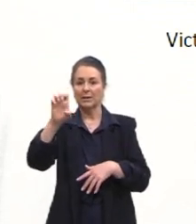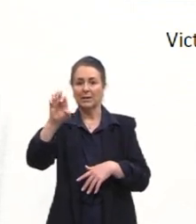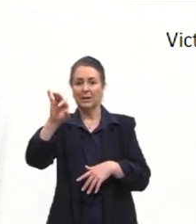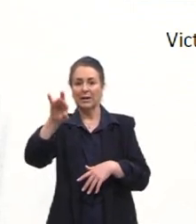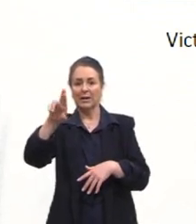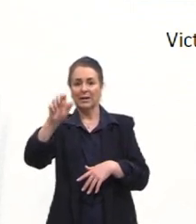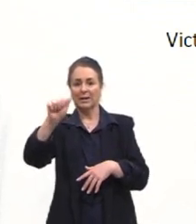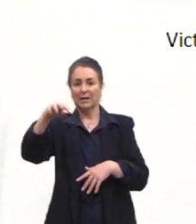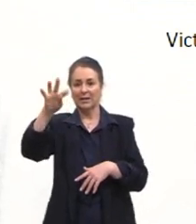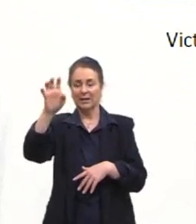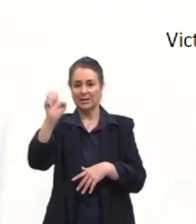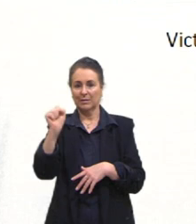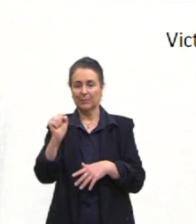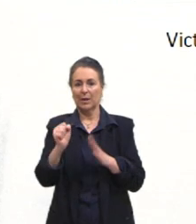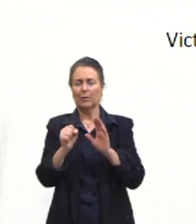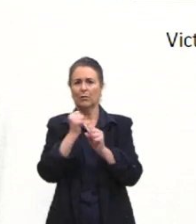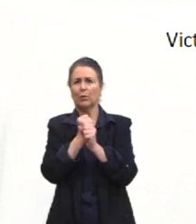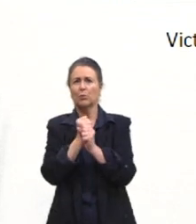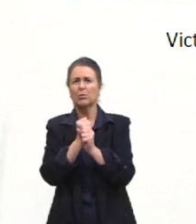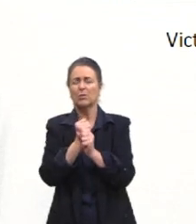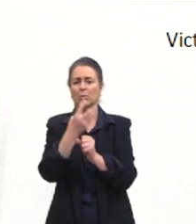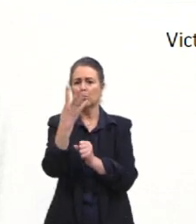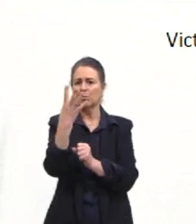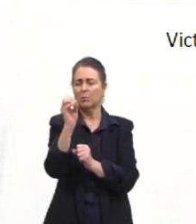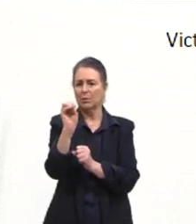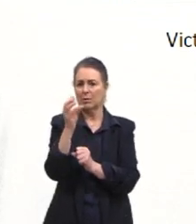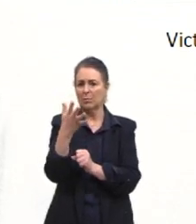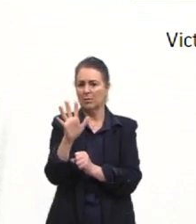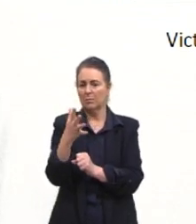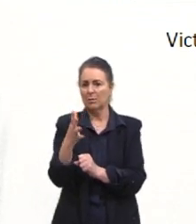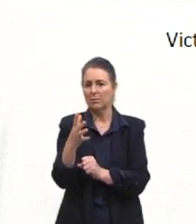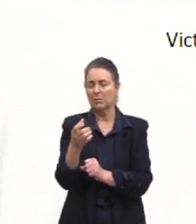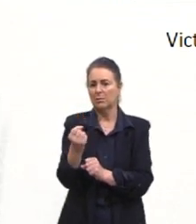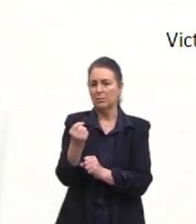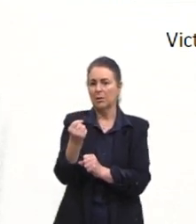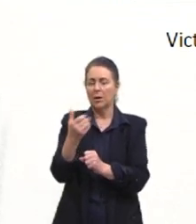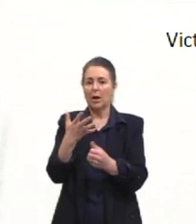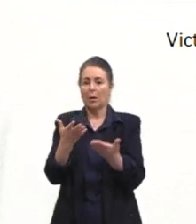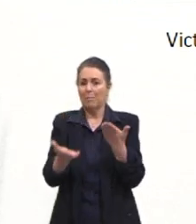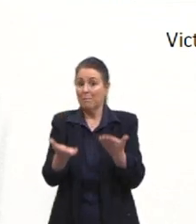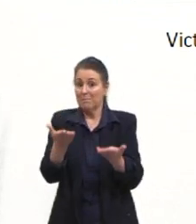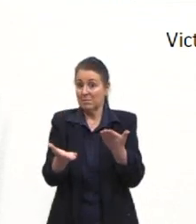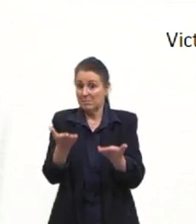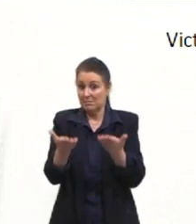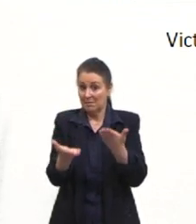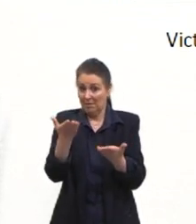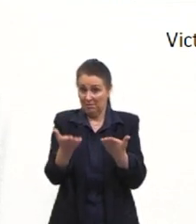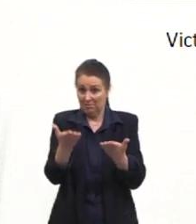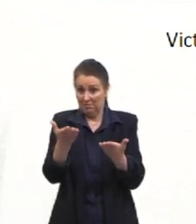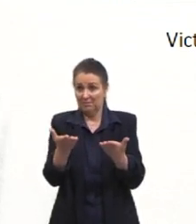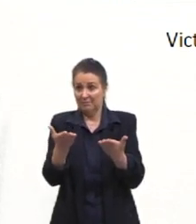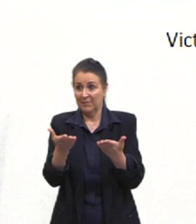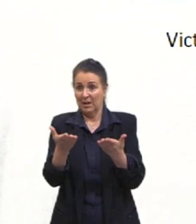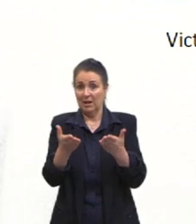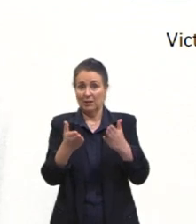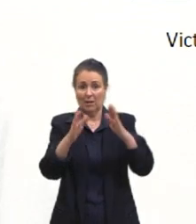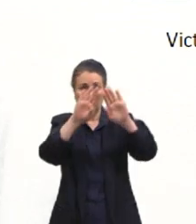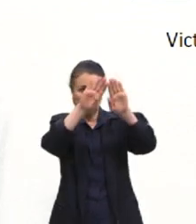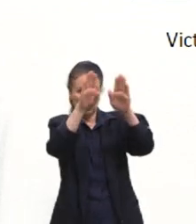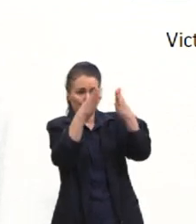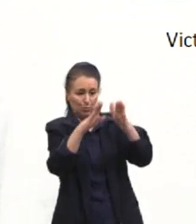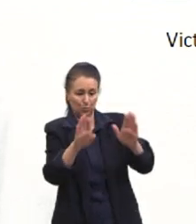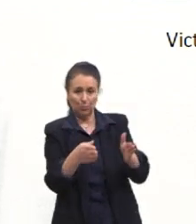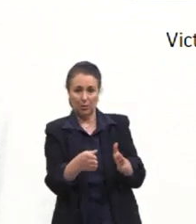bloco de 240 peças, pesando quase 12 mil toneladas. É uma obra muito conhecida e muito